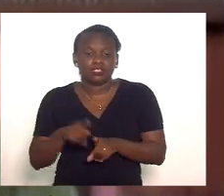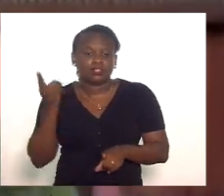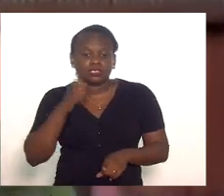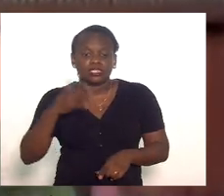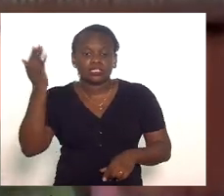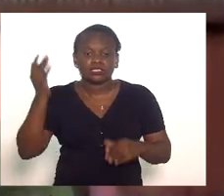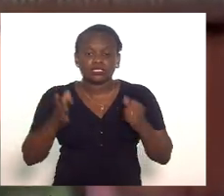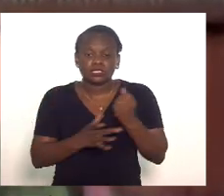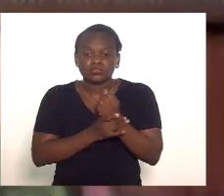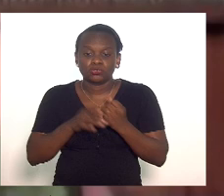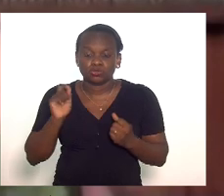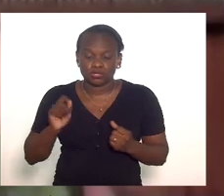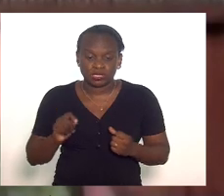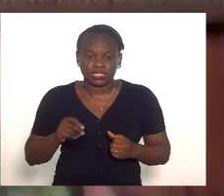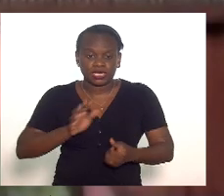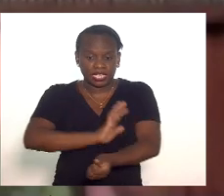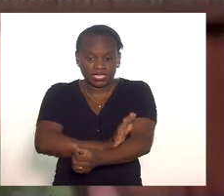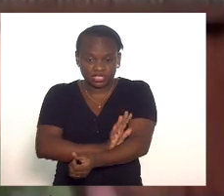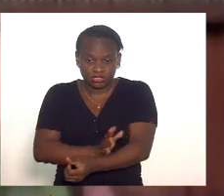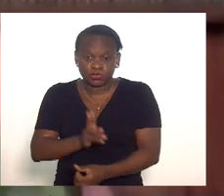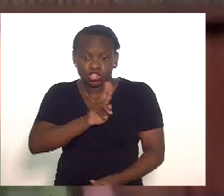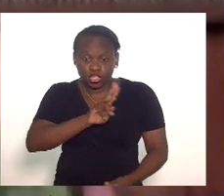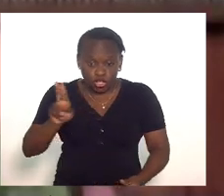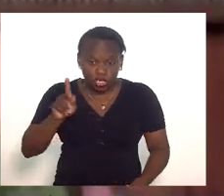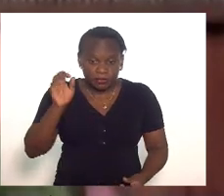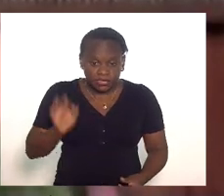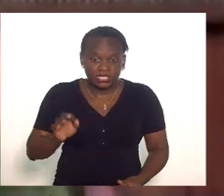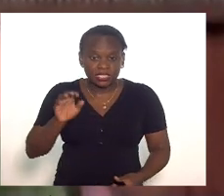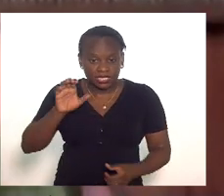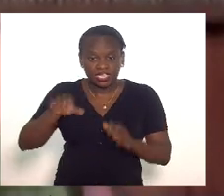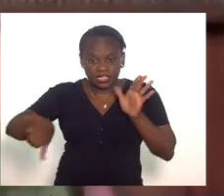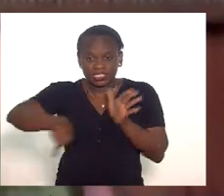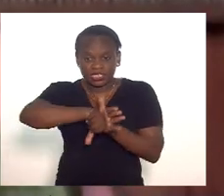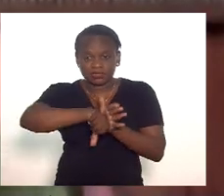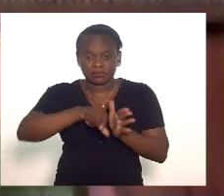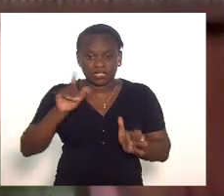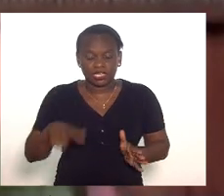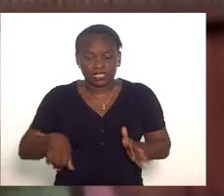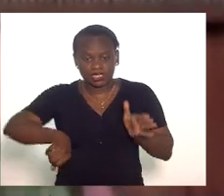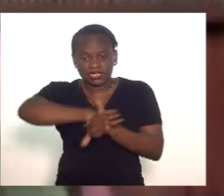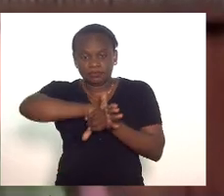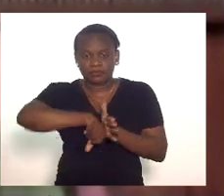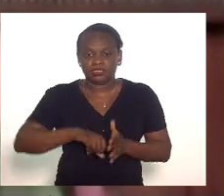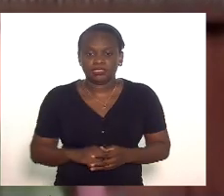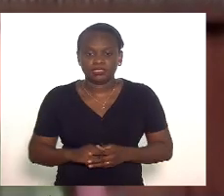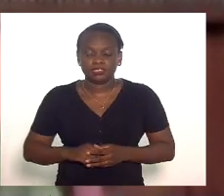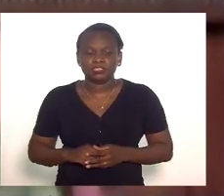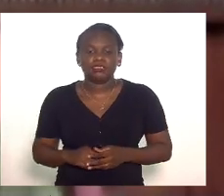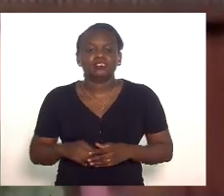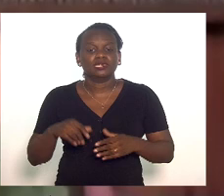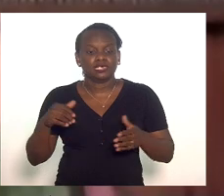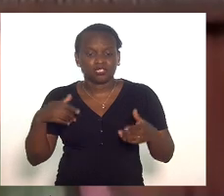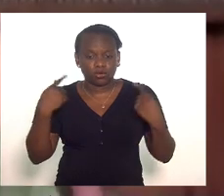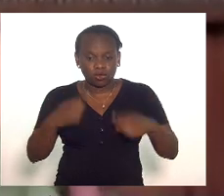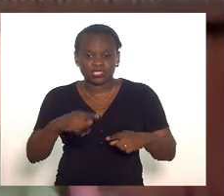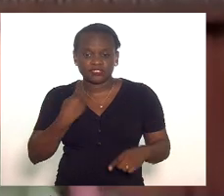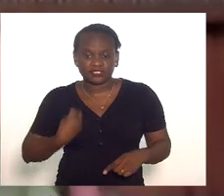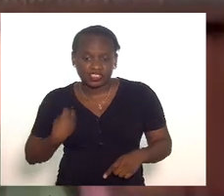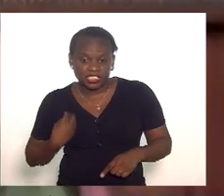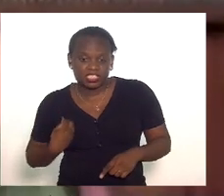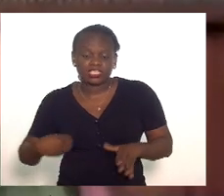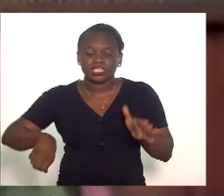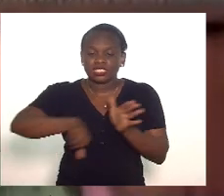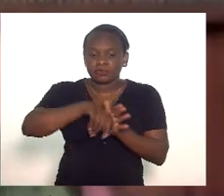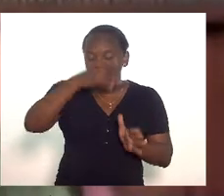o racismo seja nomeado como é crime crime crime contra a vida crime